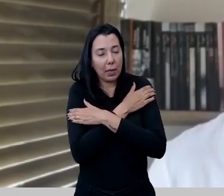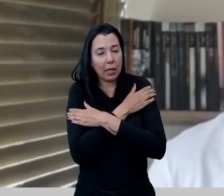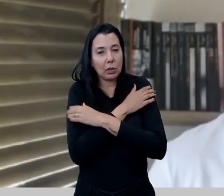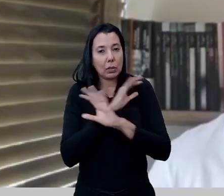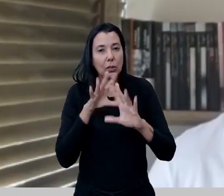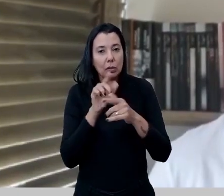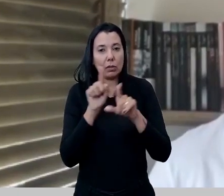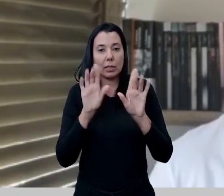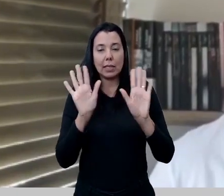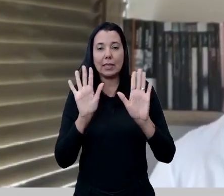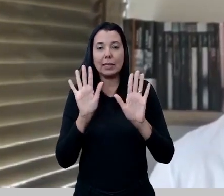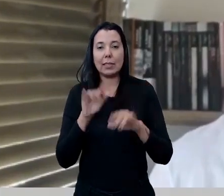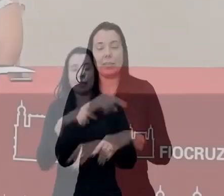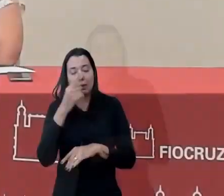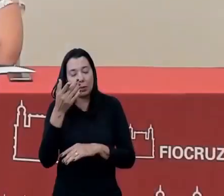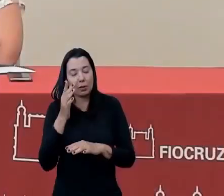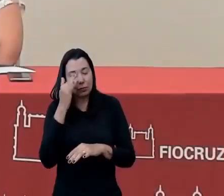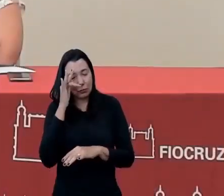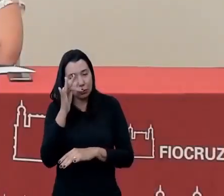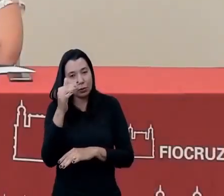todos vocês e até muito daqui a pouco.